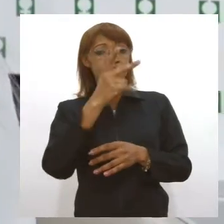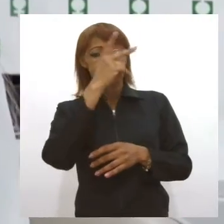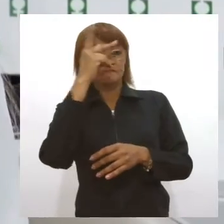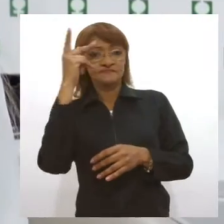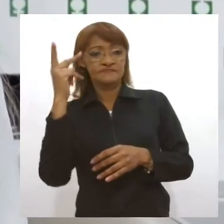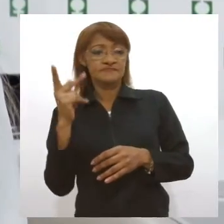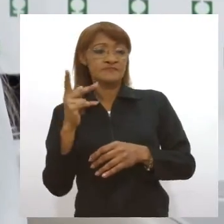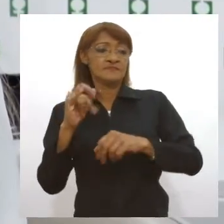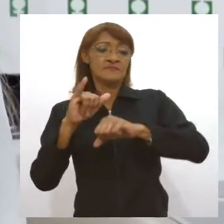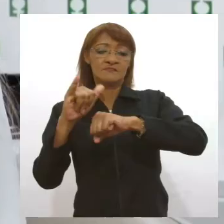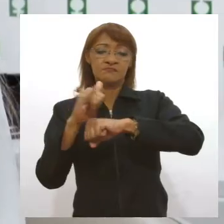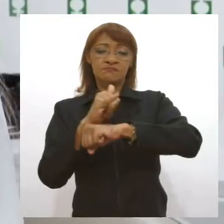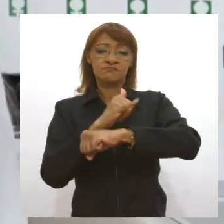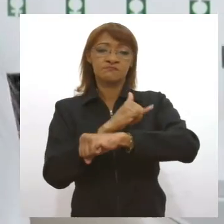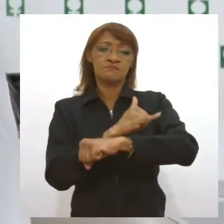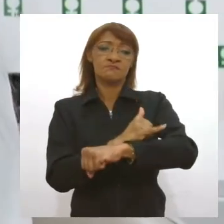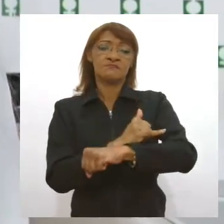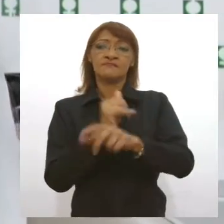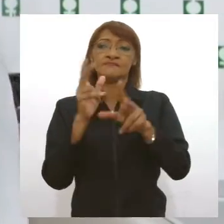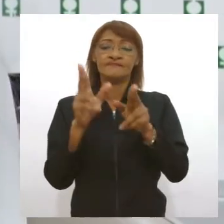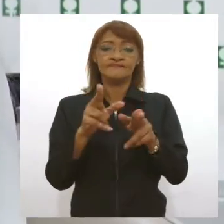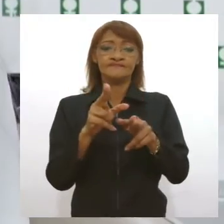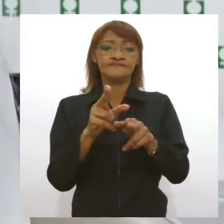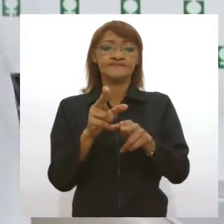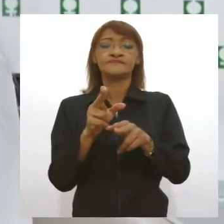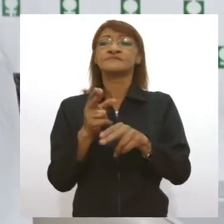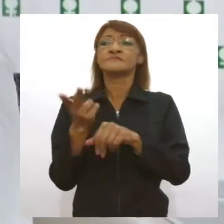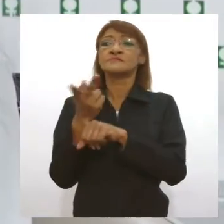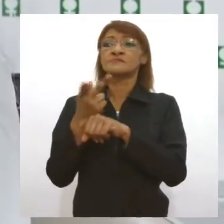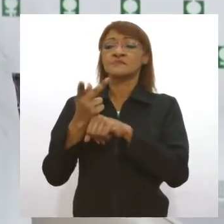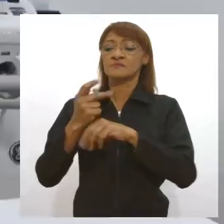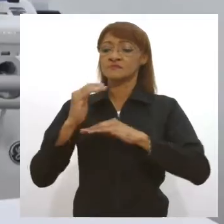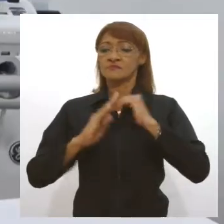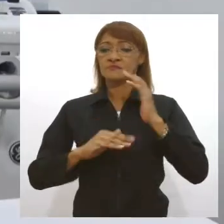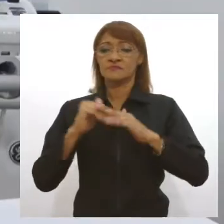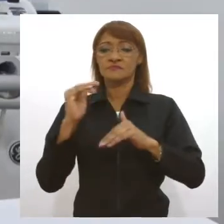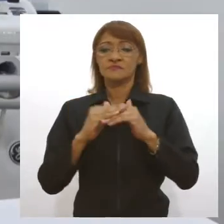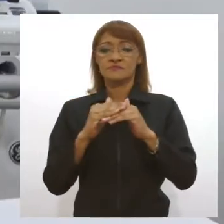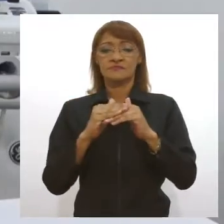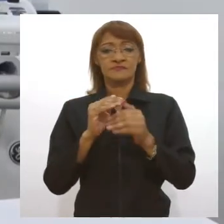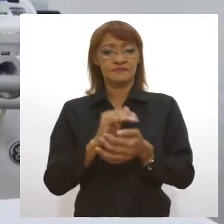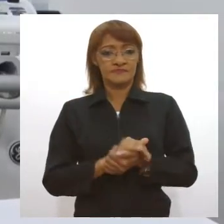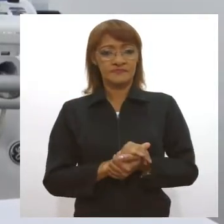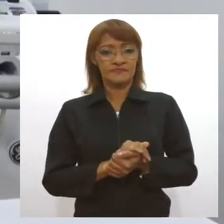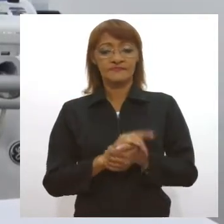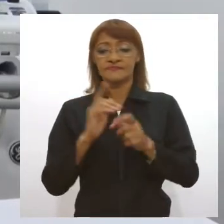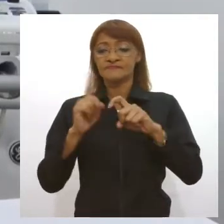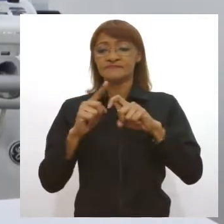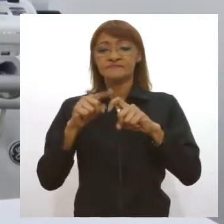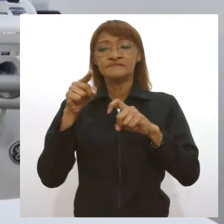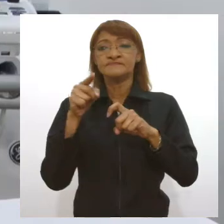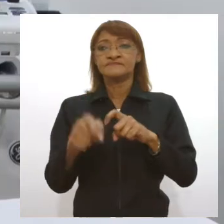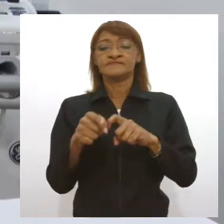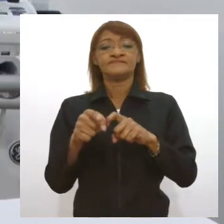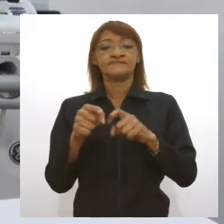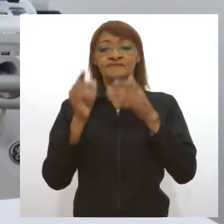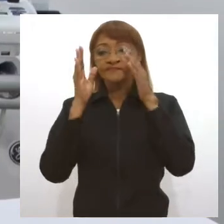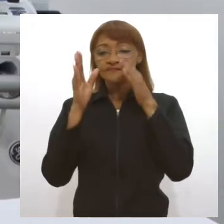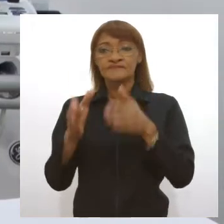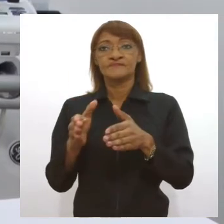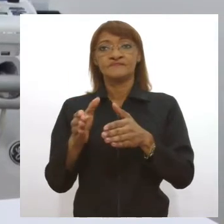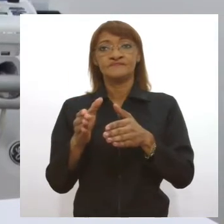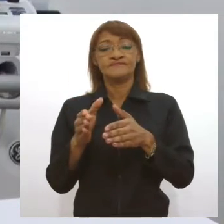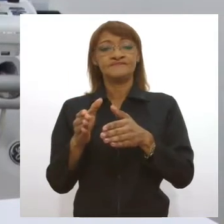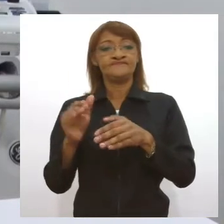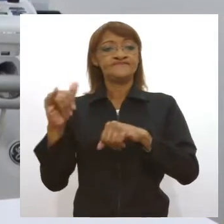a ser seguido é a busca por ajuda profissional especializada. É procurar um médico especialista em obesidade,